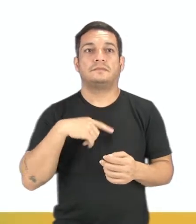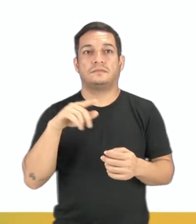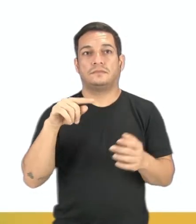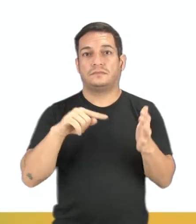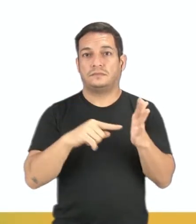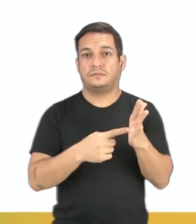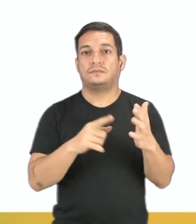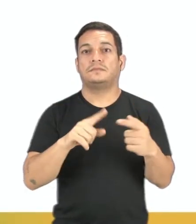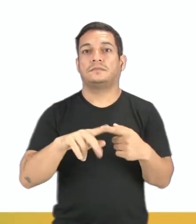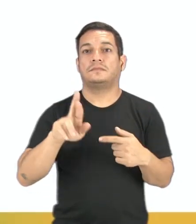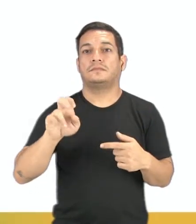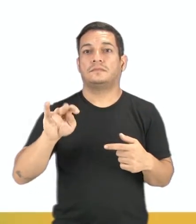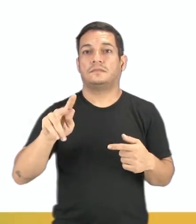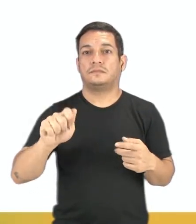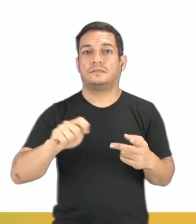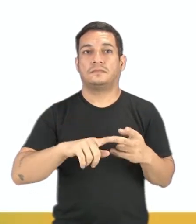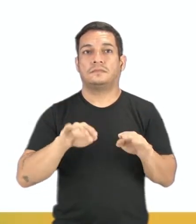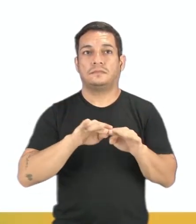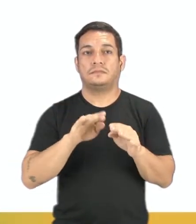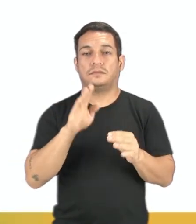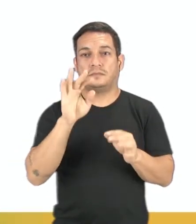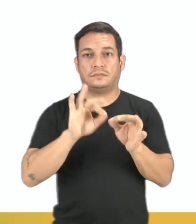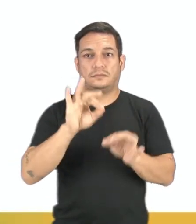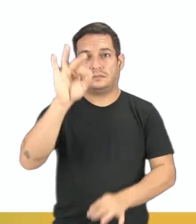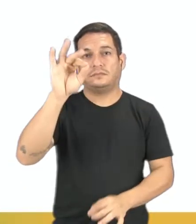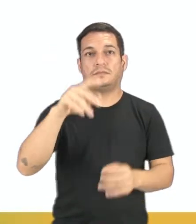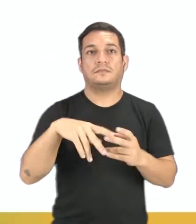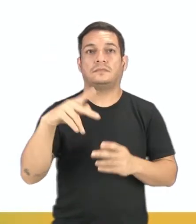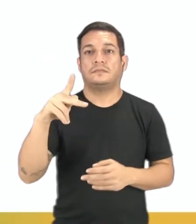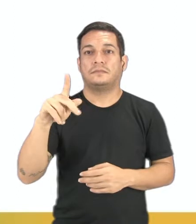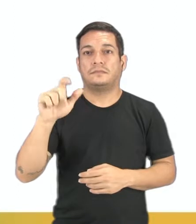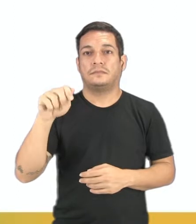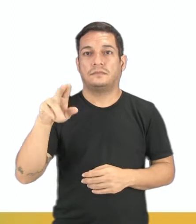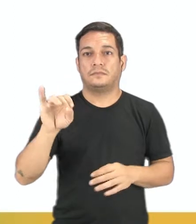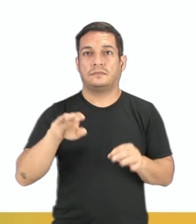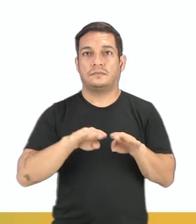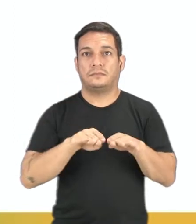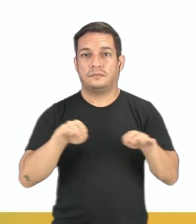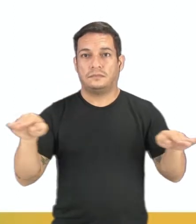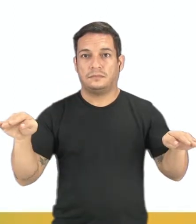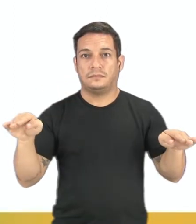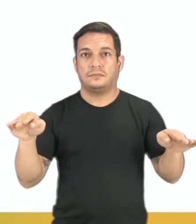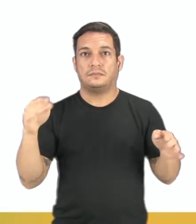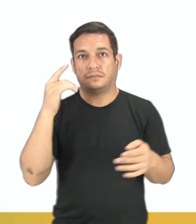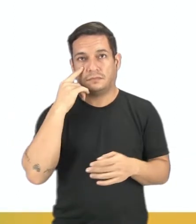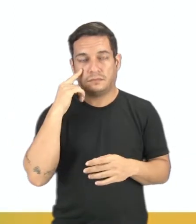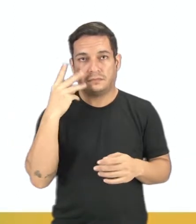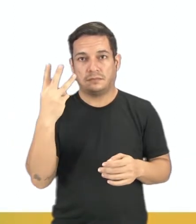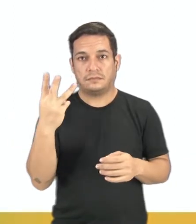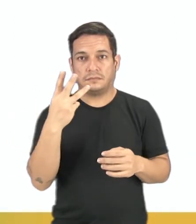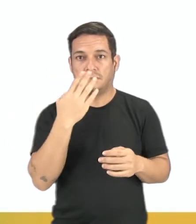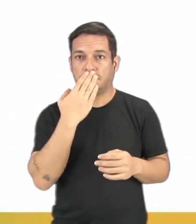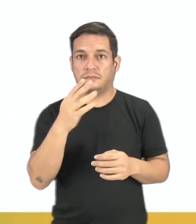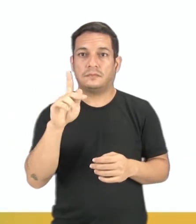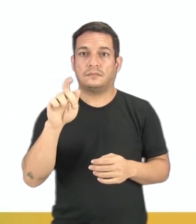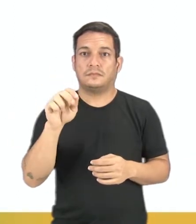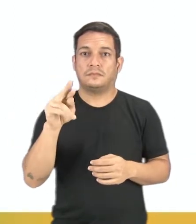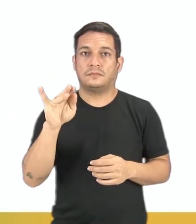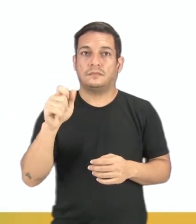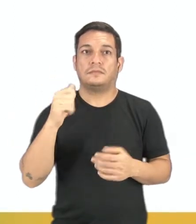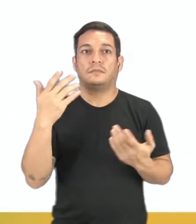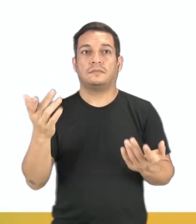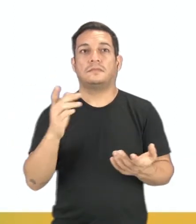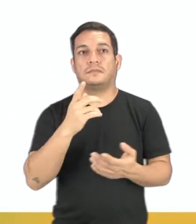ponto, reta e plano. Então, se liguem nesses três elementos da geometria. As